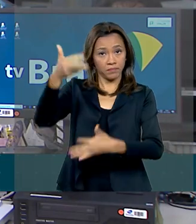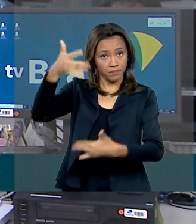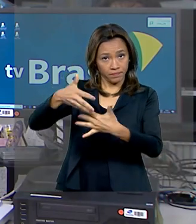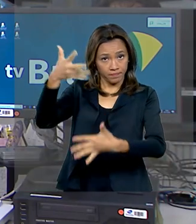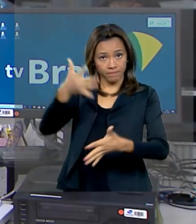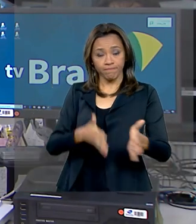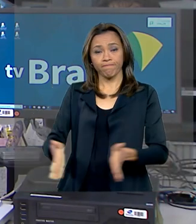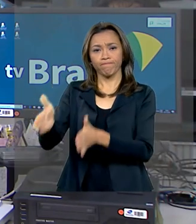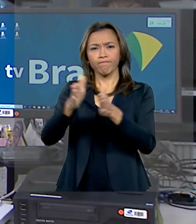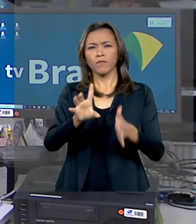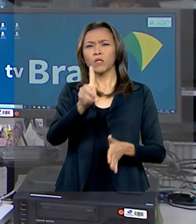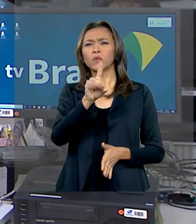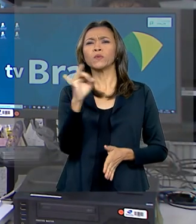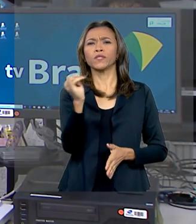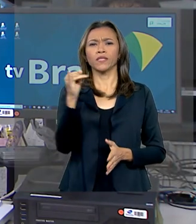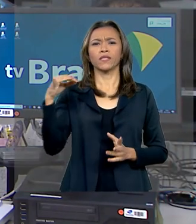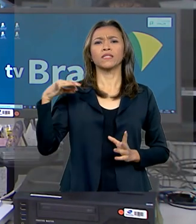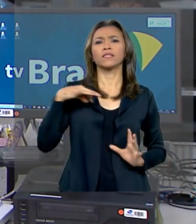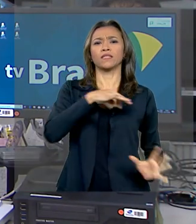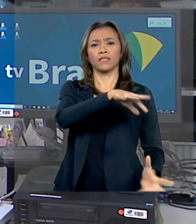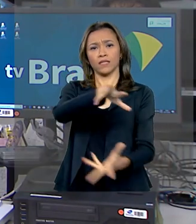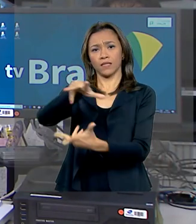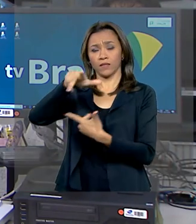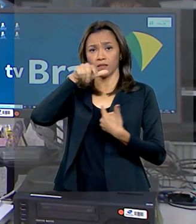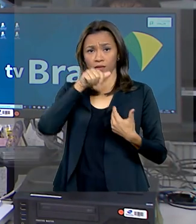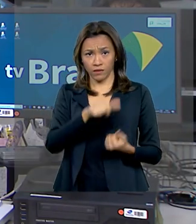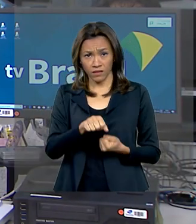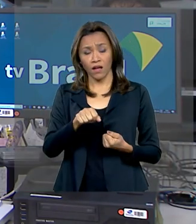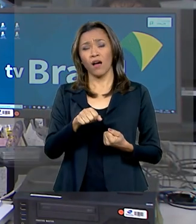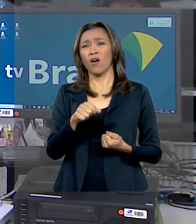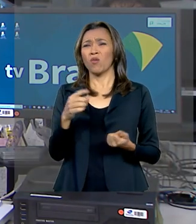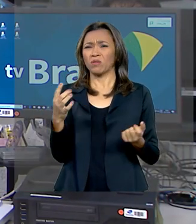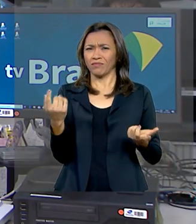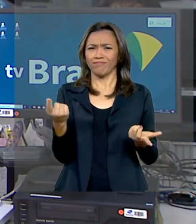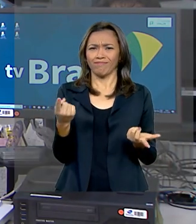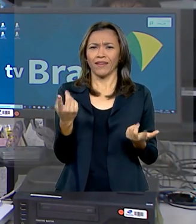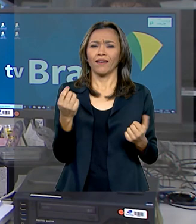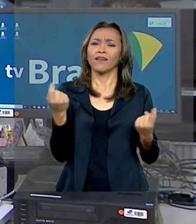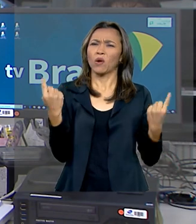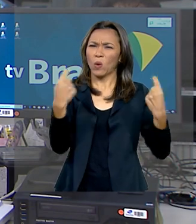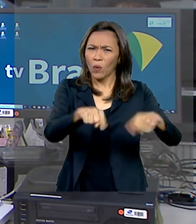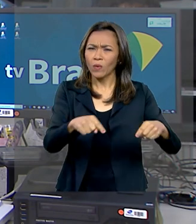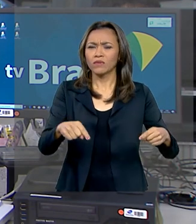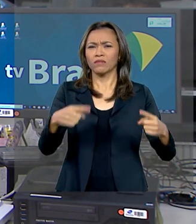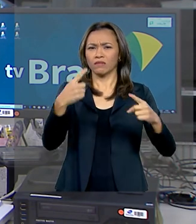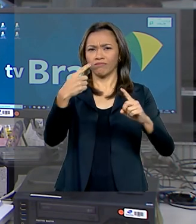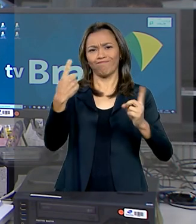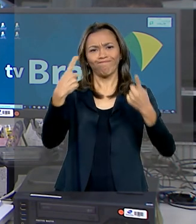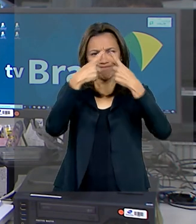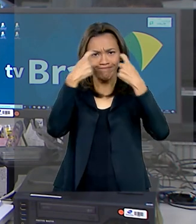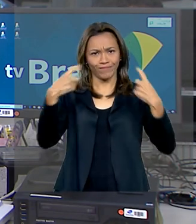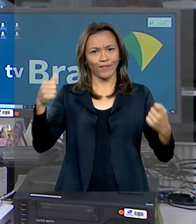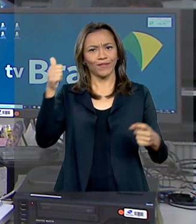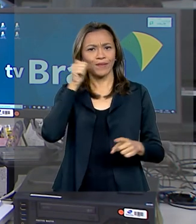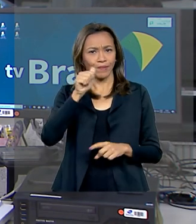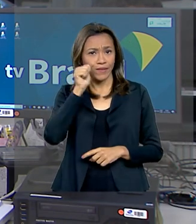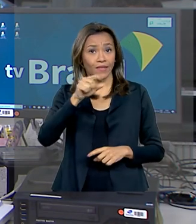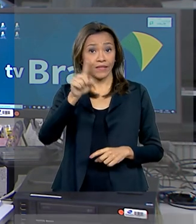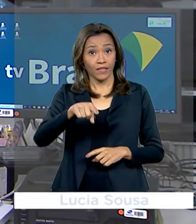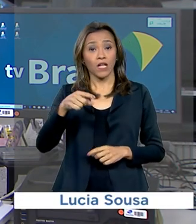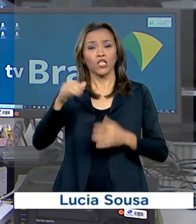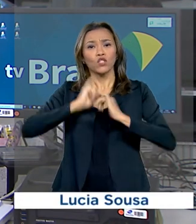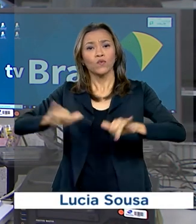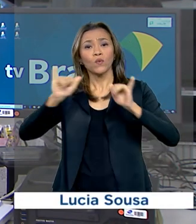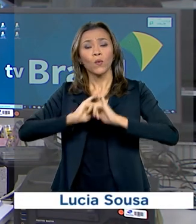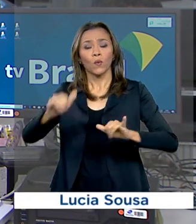No Dia Internacional para o Enfrentamento da Violência contra as Mulheres, o governo lançou uma campanha de combate à violência doméstica